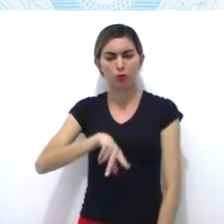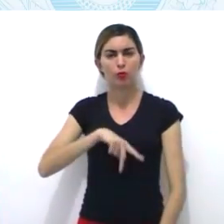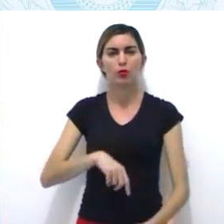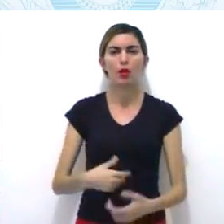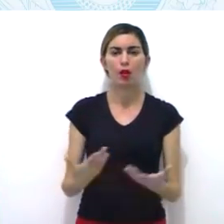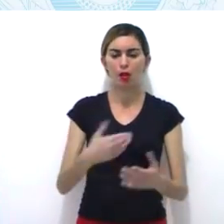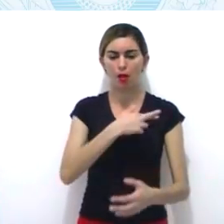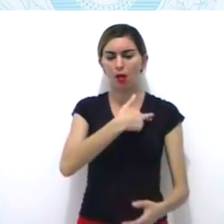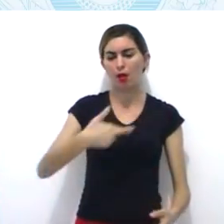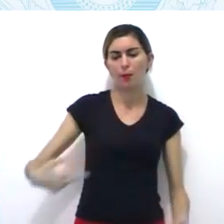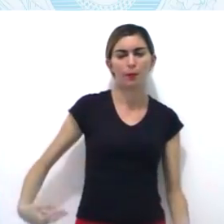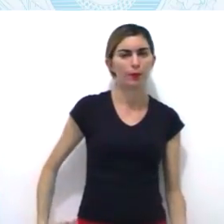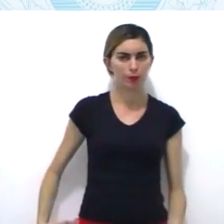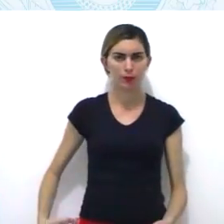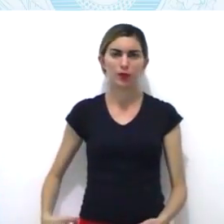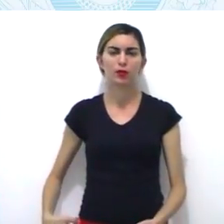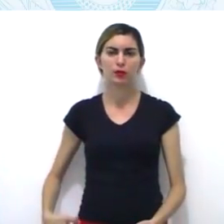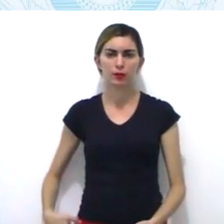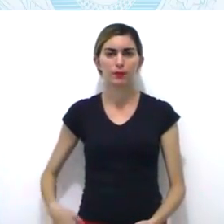também no comércio exterior.